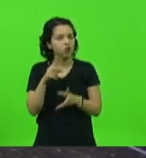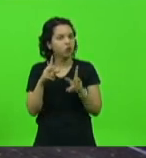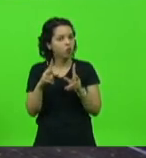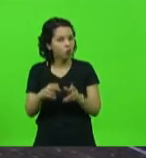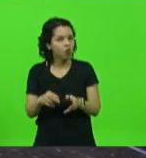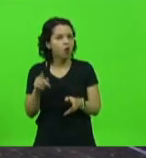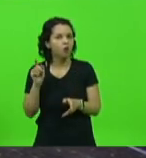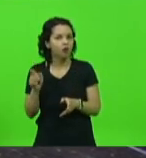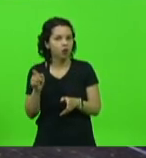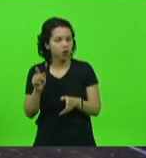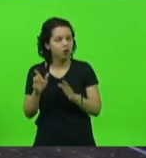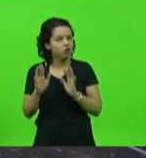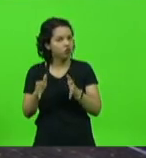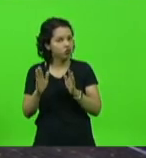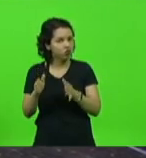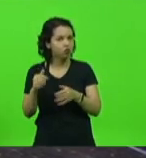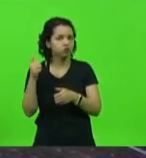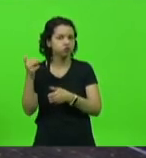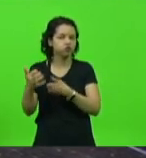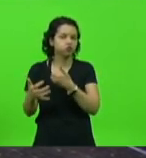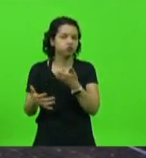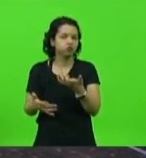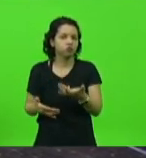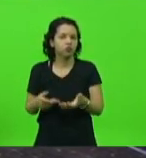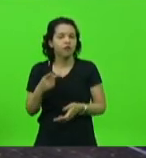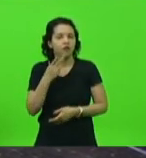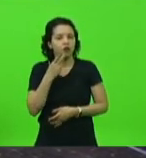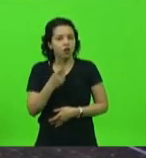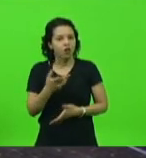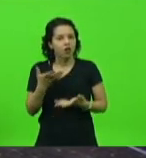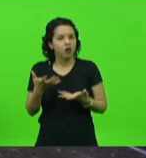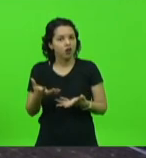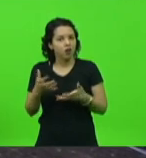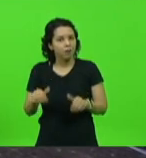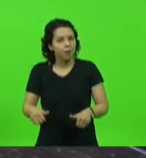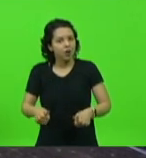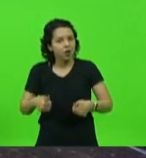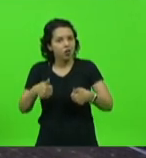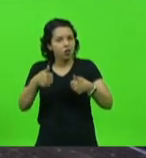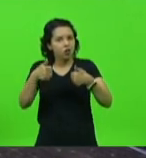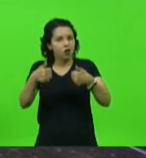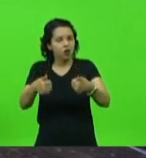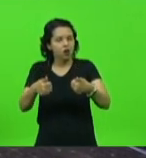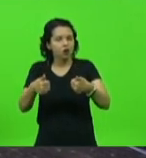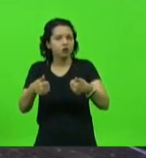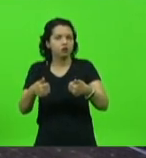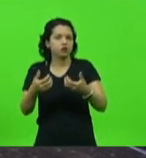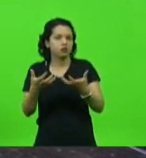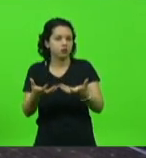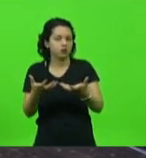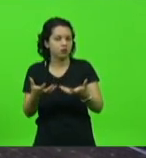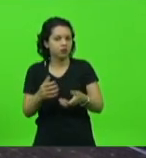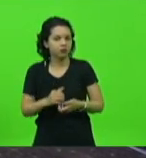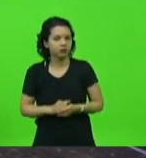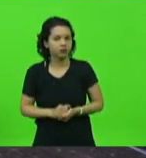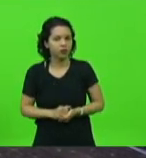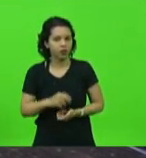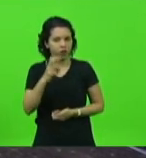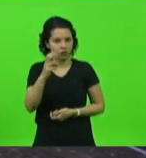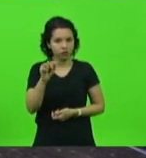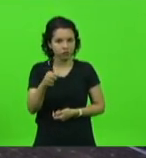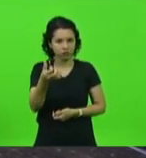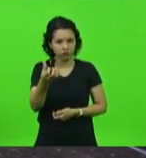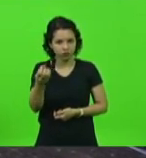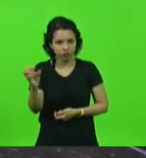contou. Ainda dizendo que quer poder melhorar ainda mais, 5,6 mil não está bom.